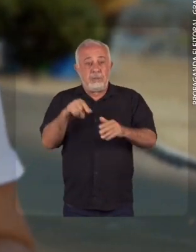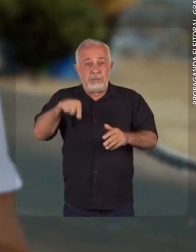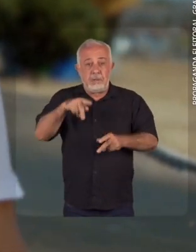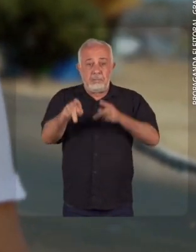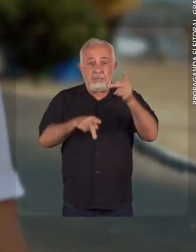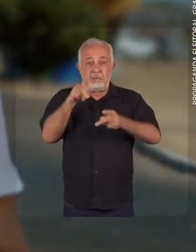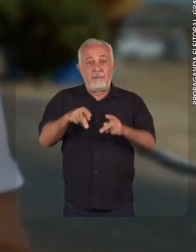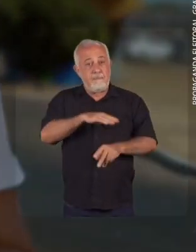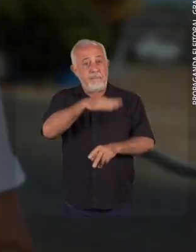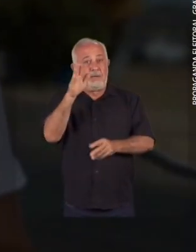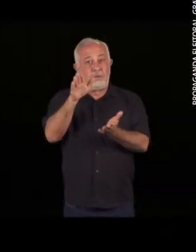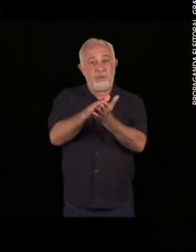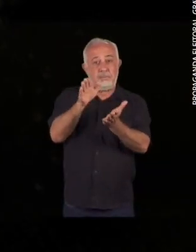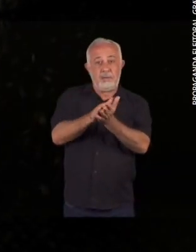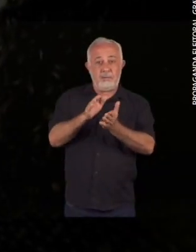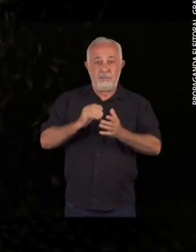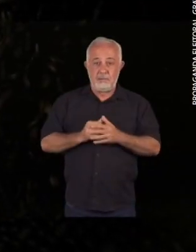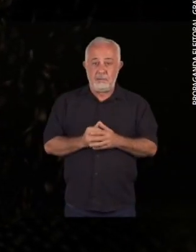populosa de Palmas.